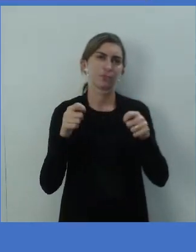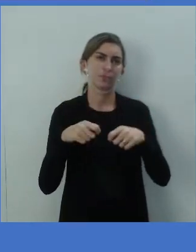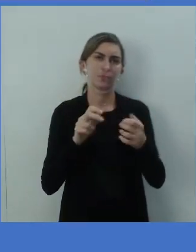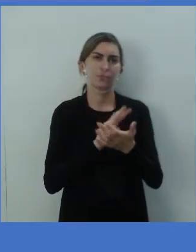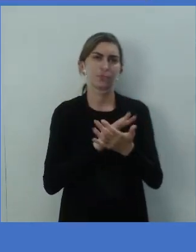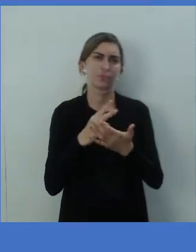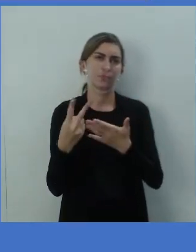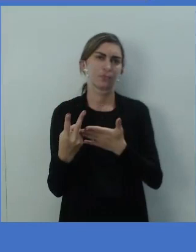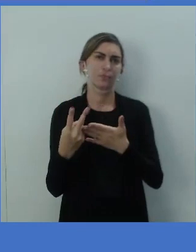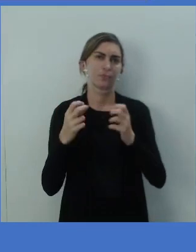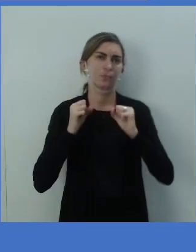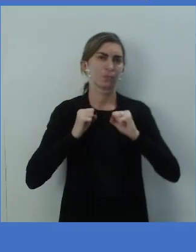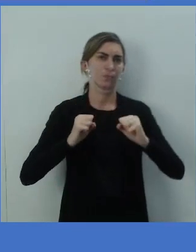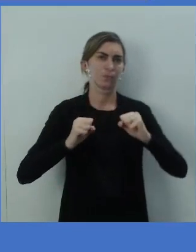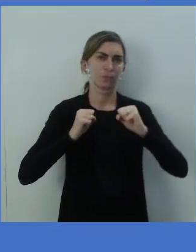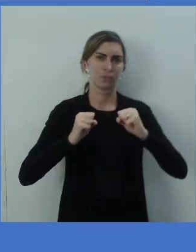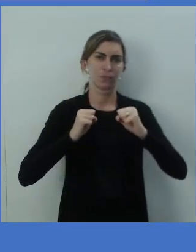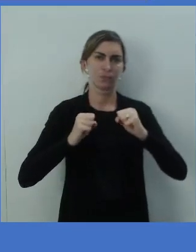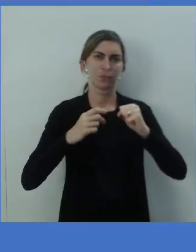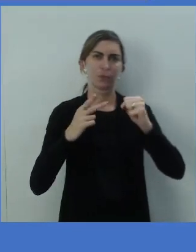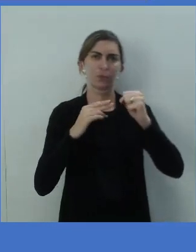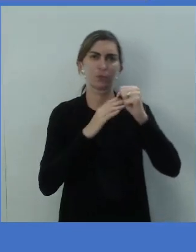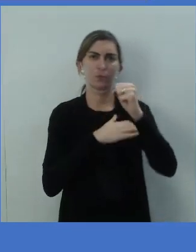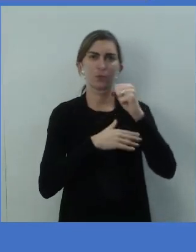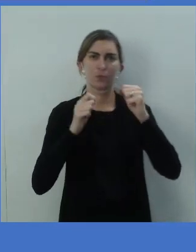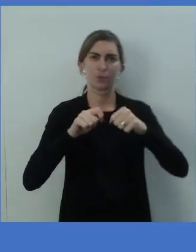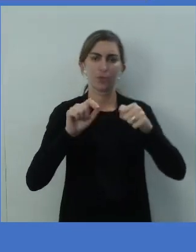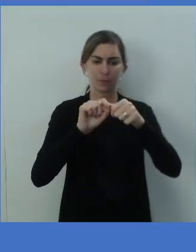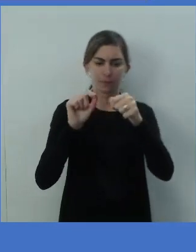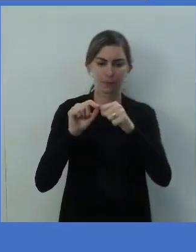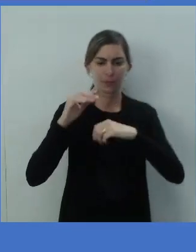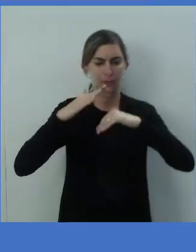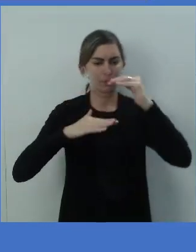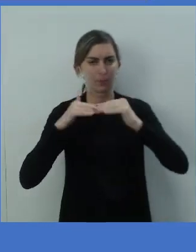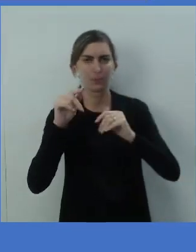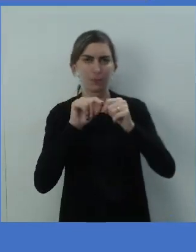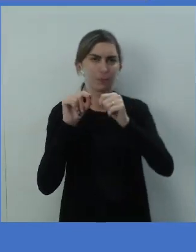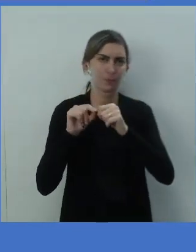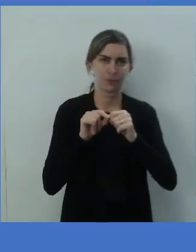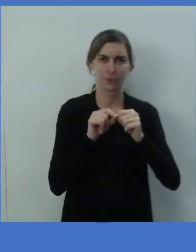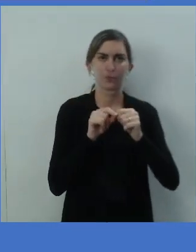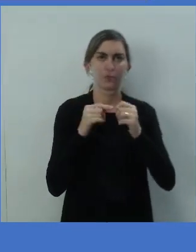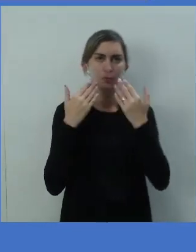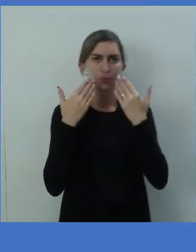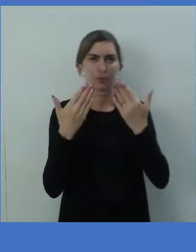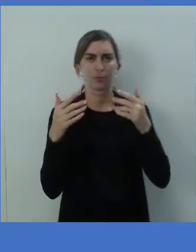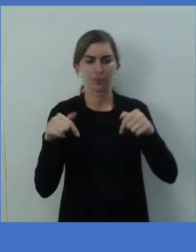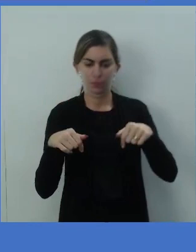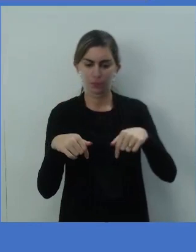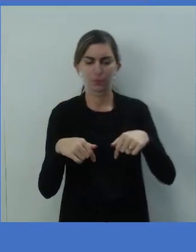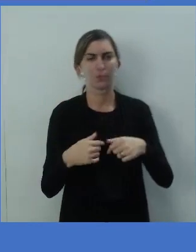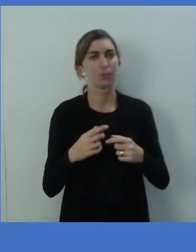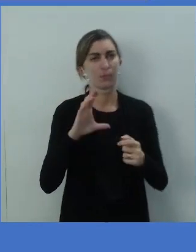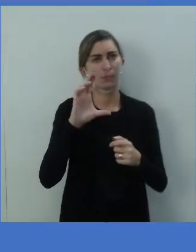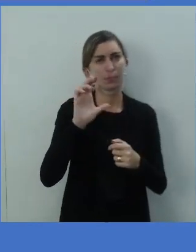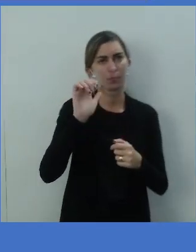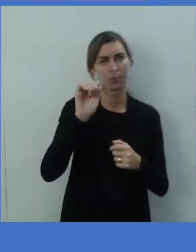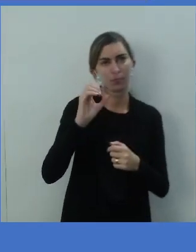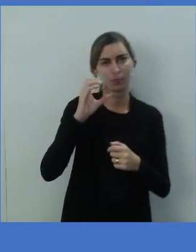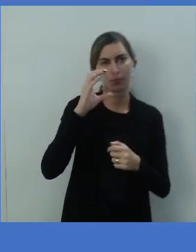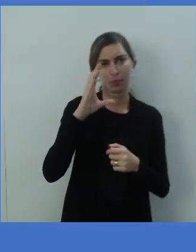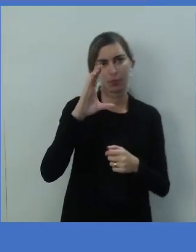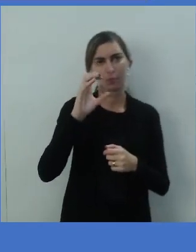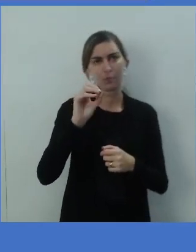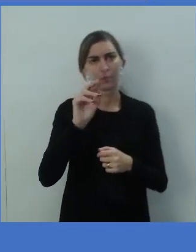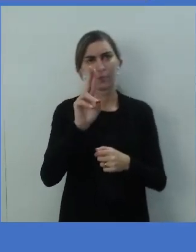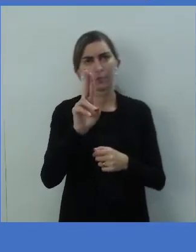Can é poder. No sentido de você fazer algo para indicar isso no presente. E Could a gente vai utilizar